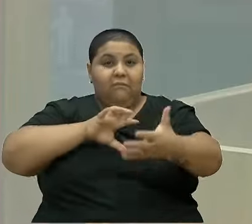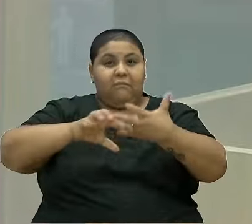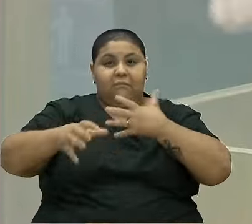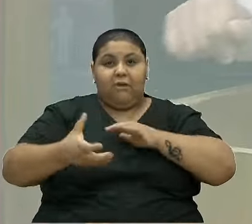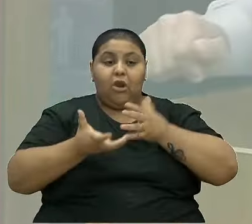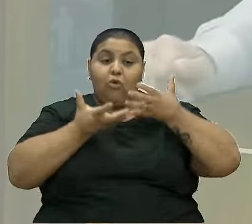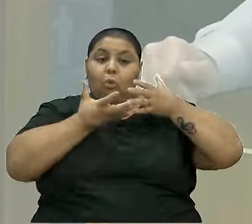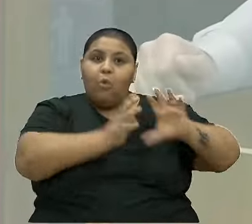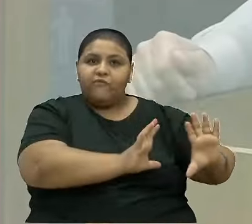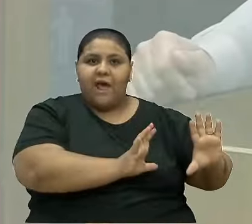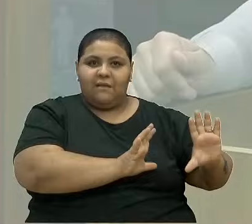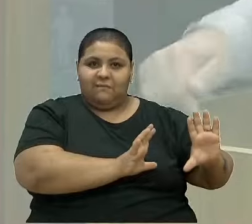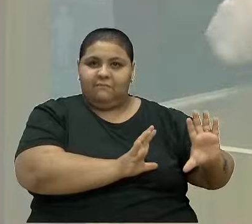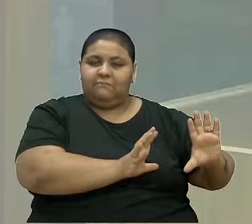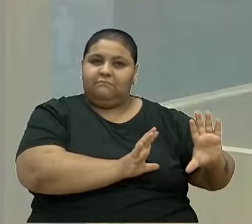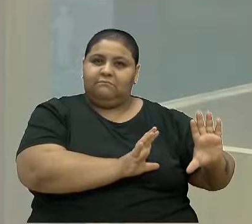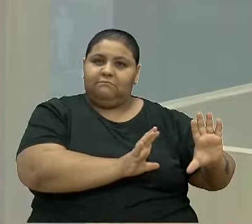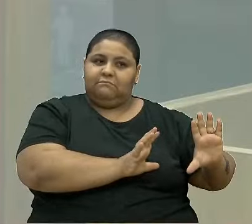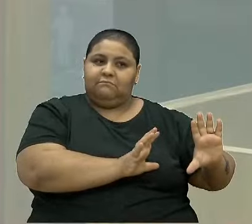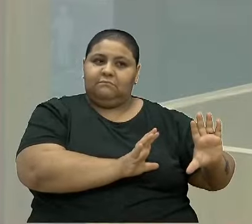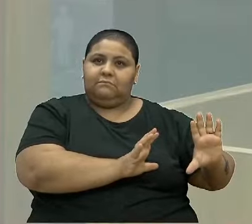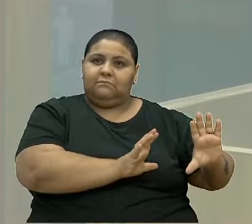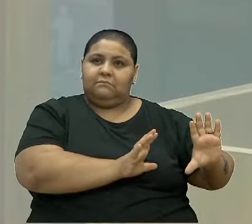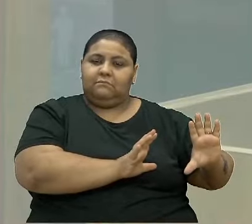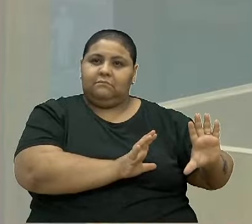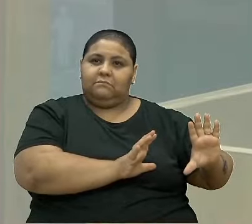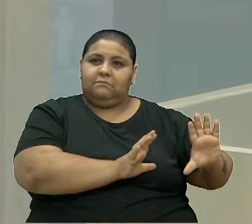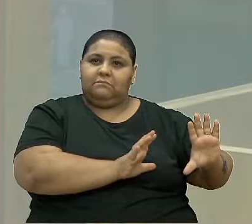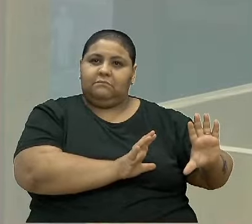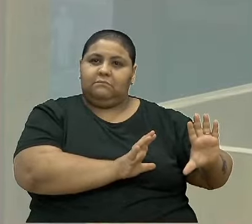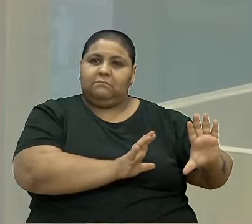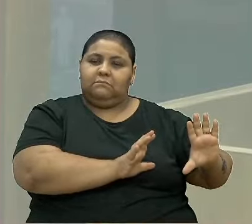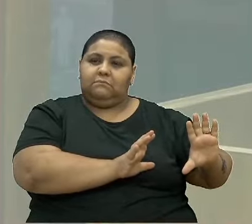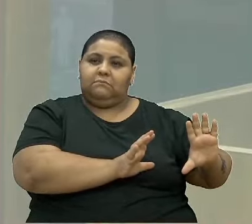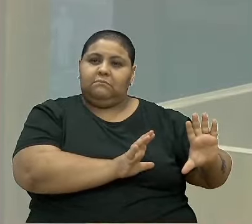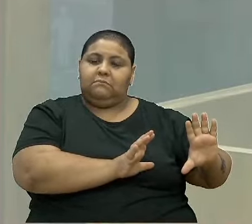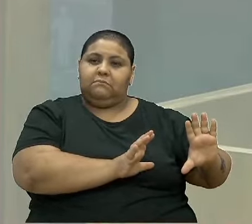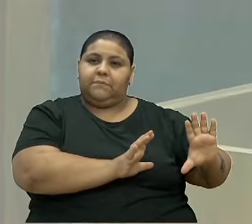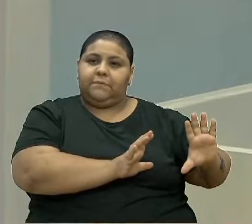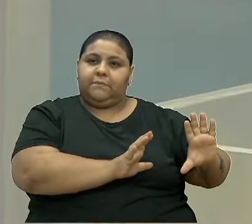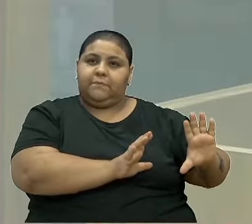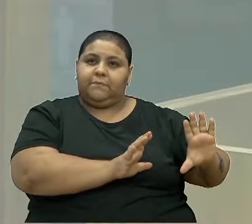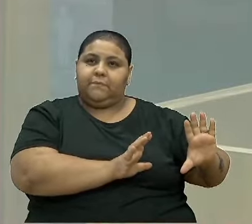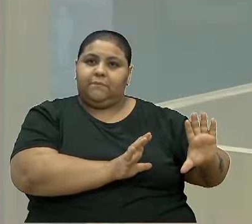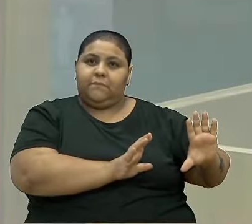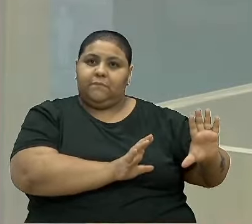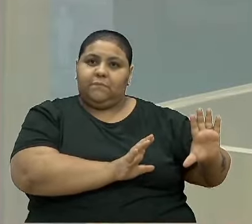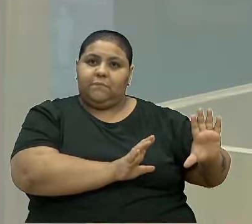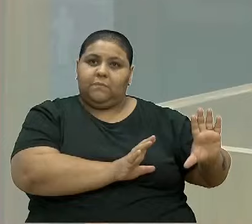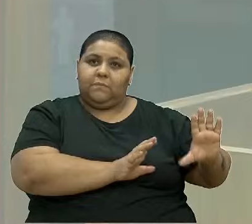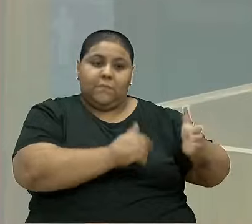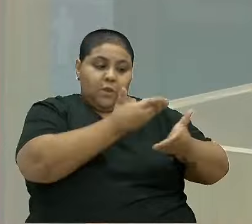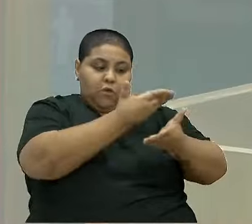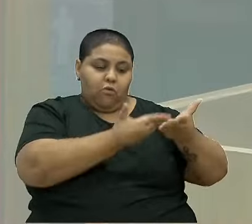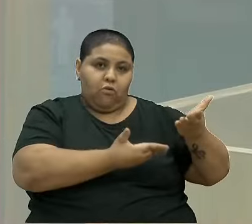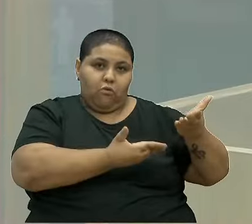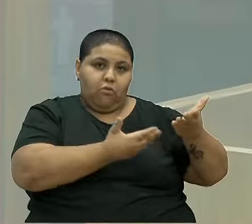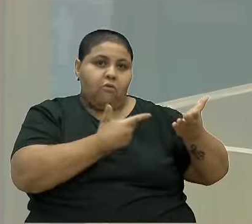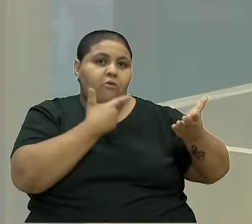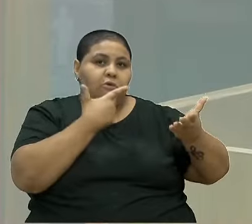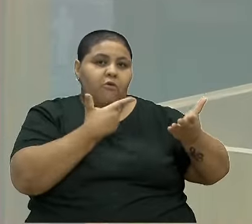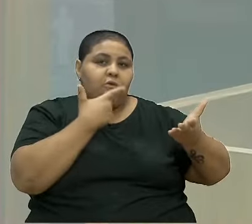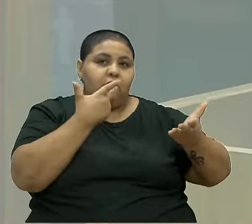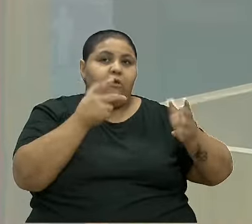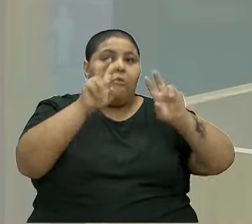contrárias. Na parte, vereador. Um momento oportuno. E aqui, o jornal diz assim, que é uma